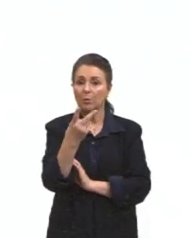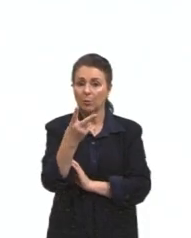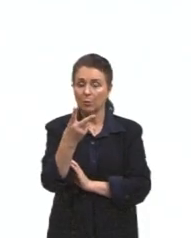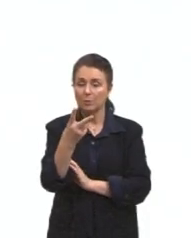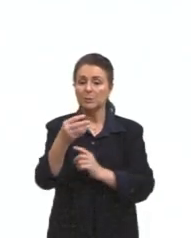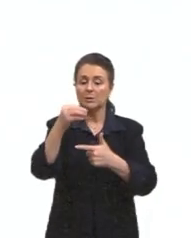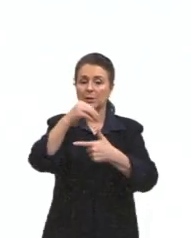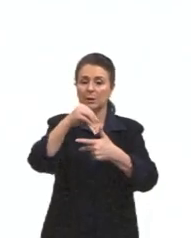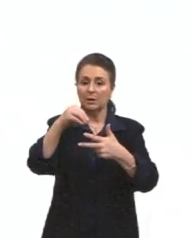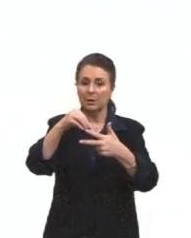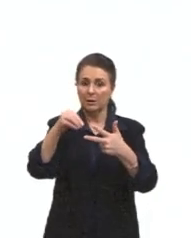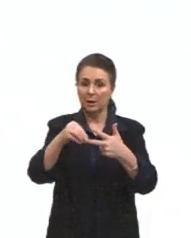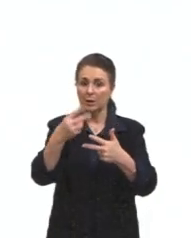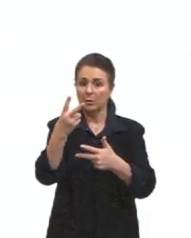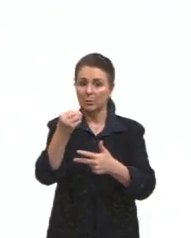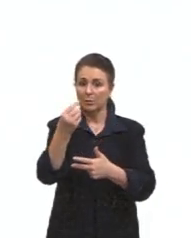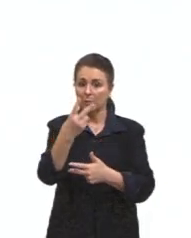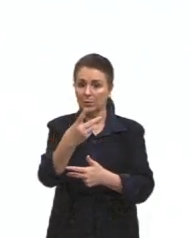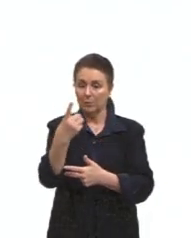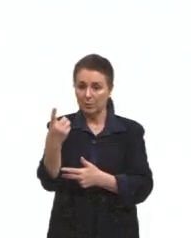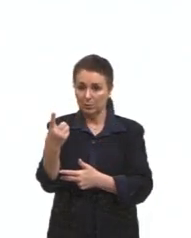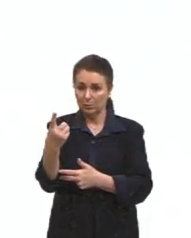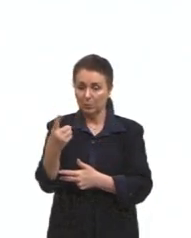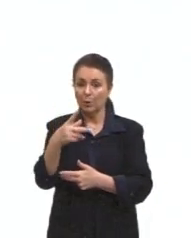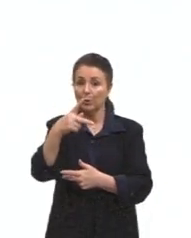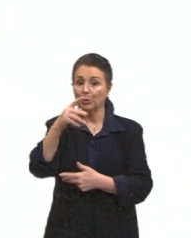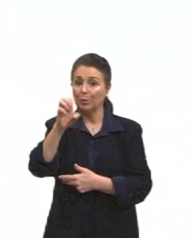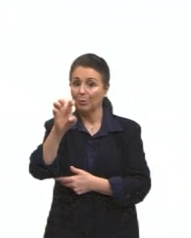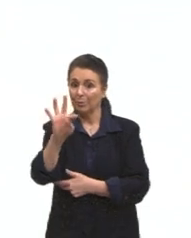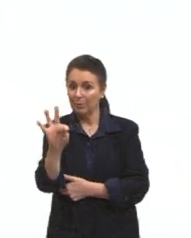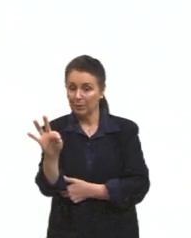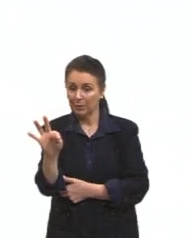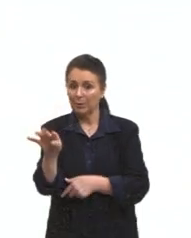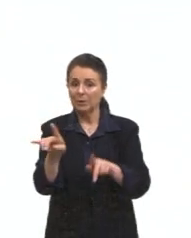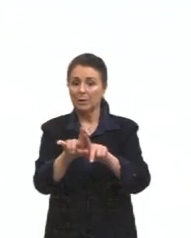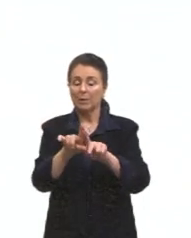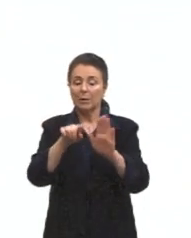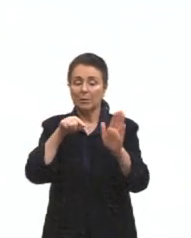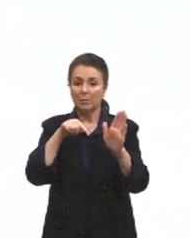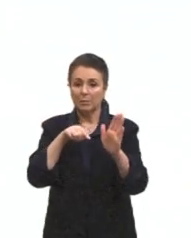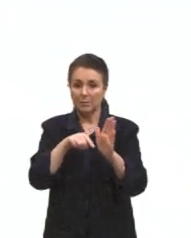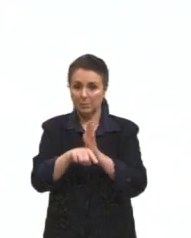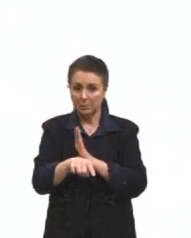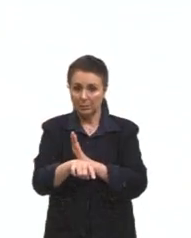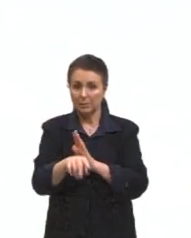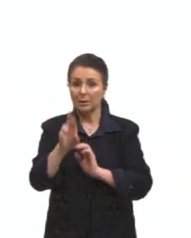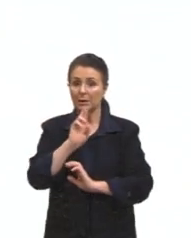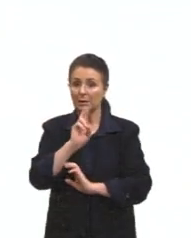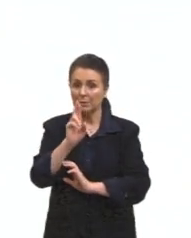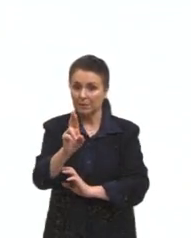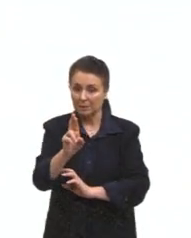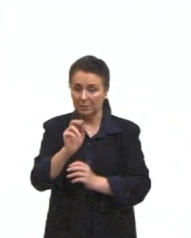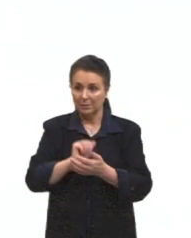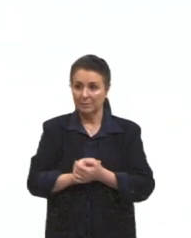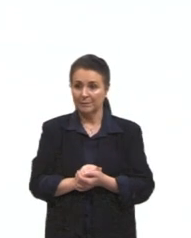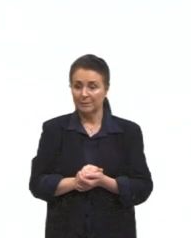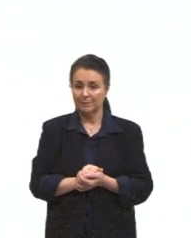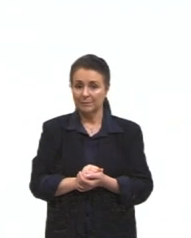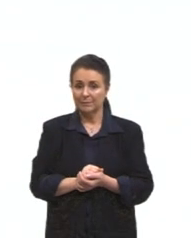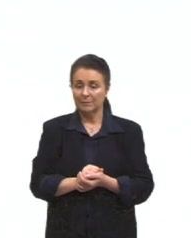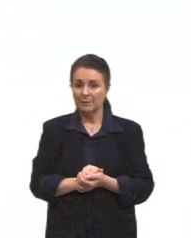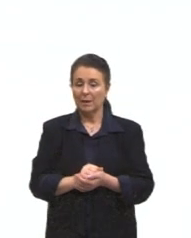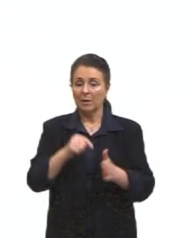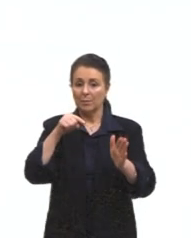2021, sobre o PET. Eu vou deixar pra vocês. Questão e resposta. A